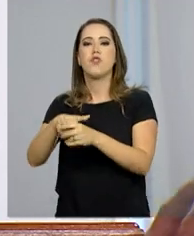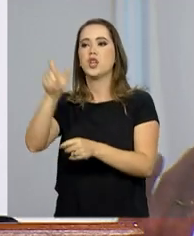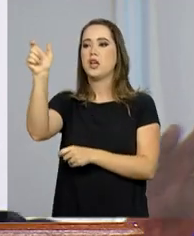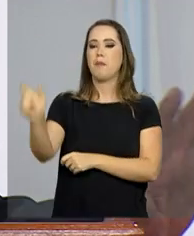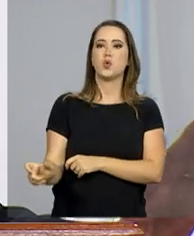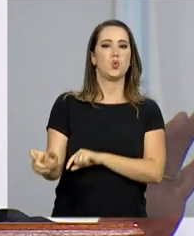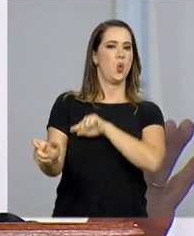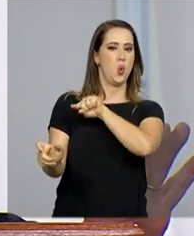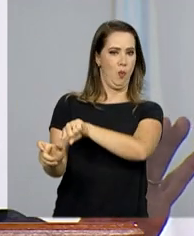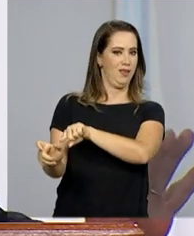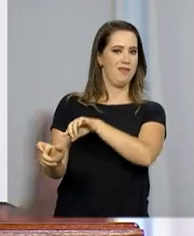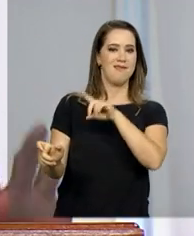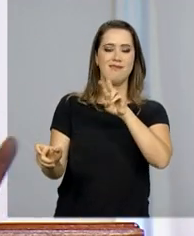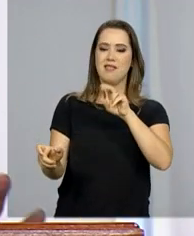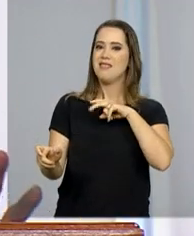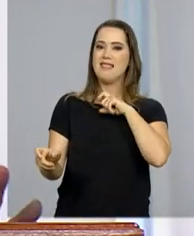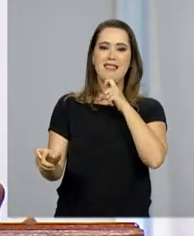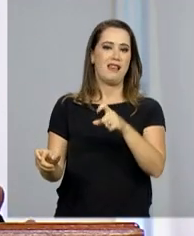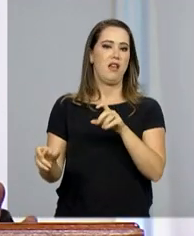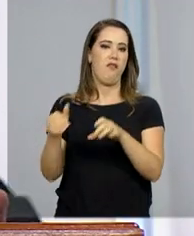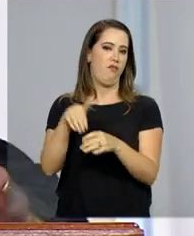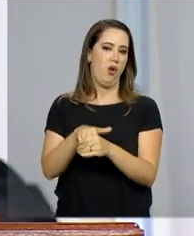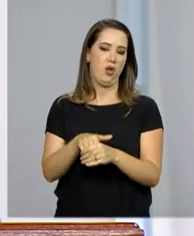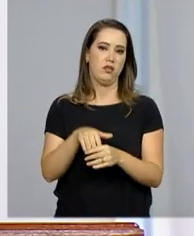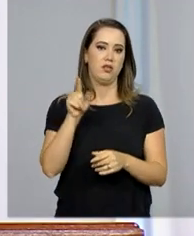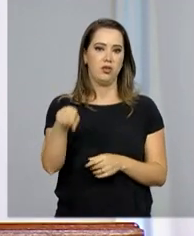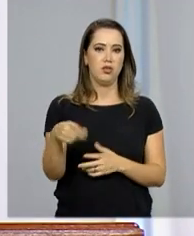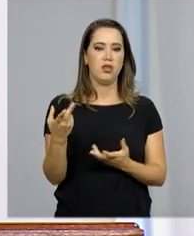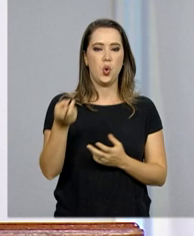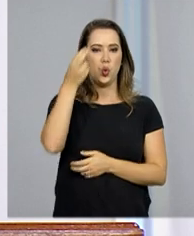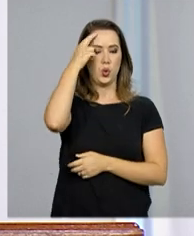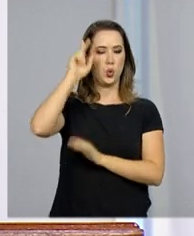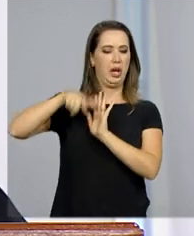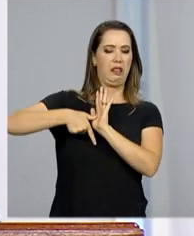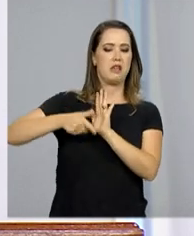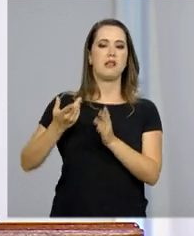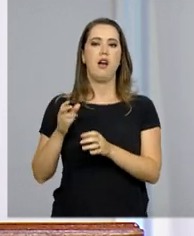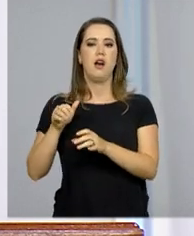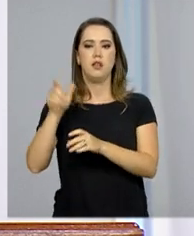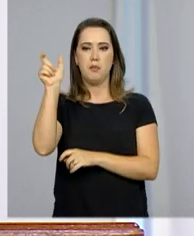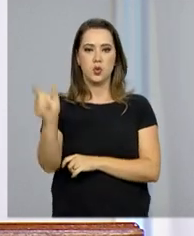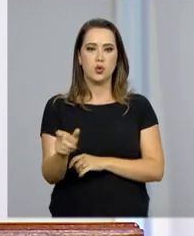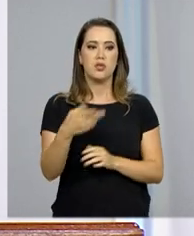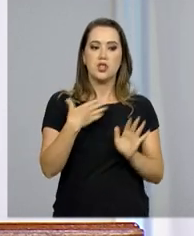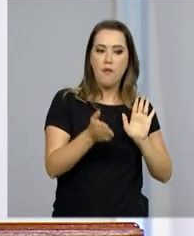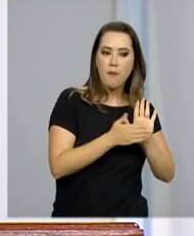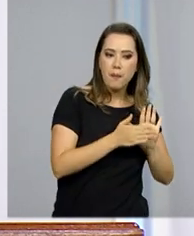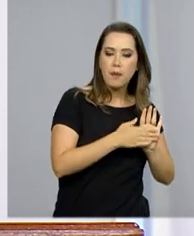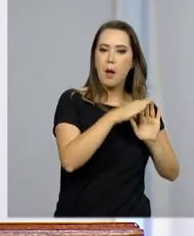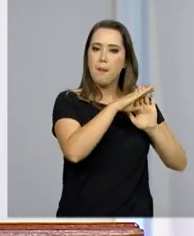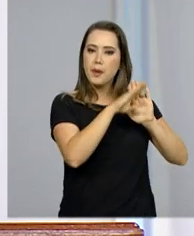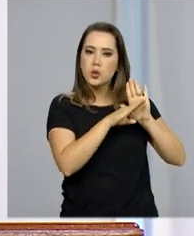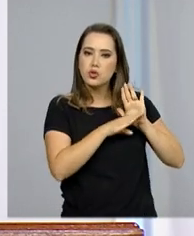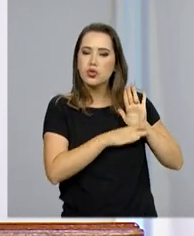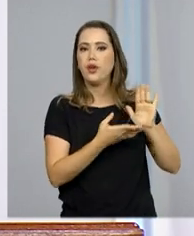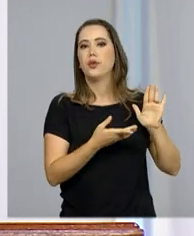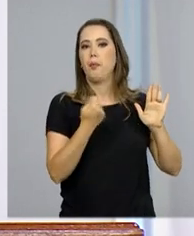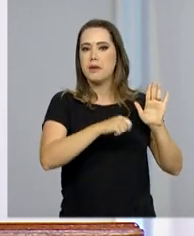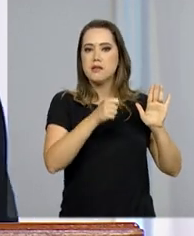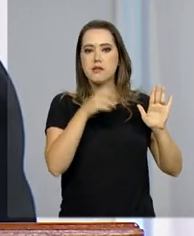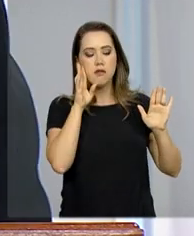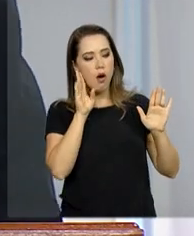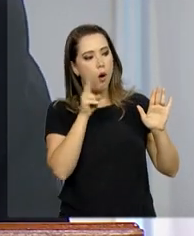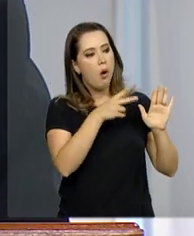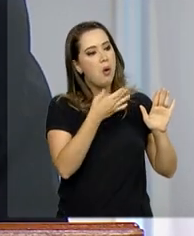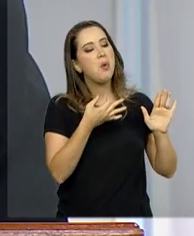Este é o grande equívoco. Votar em candidato é coisa de cultura atrasada. Você tem que votar em projetos. E para votar em projeto, o